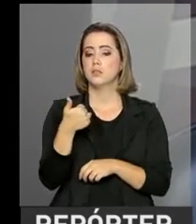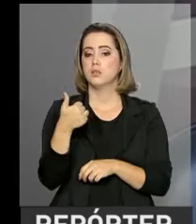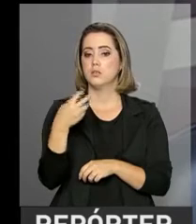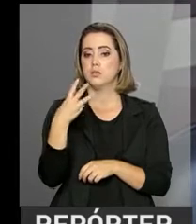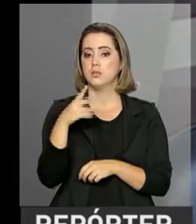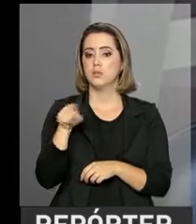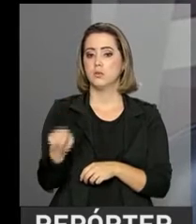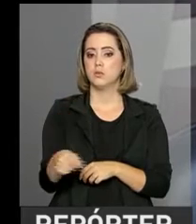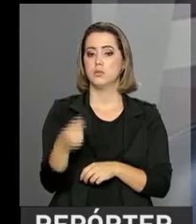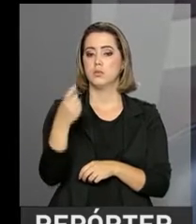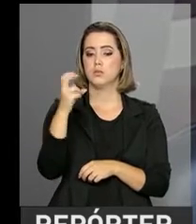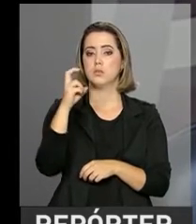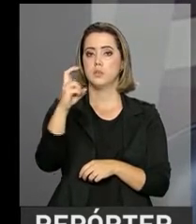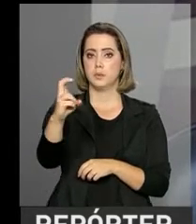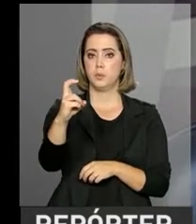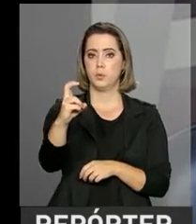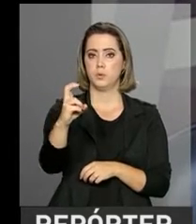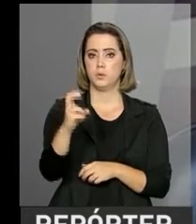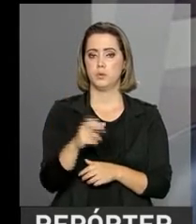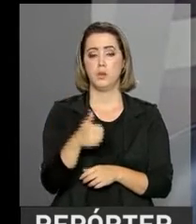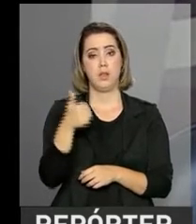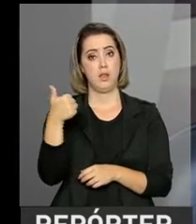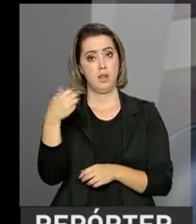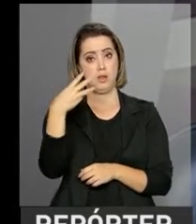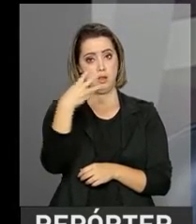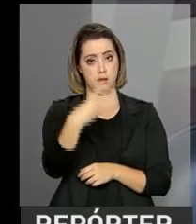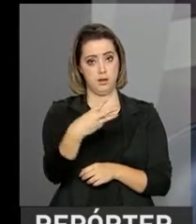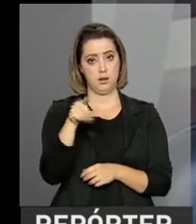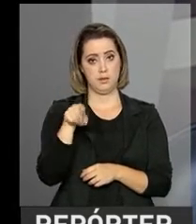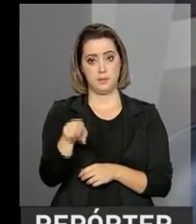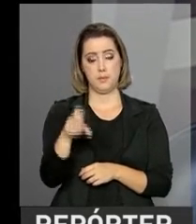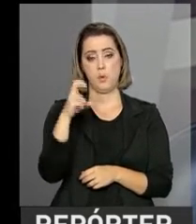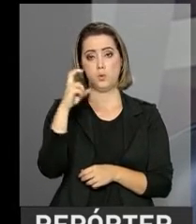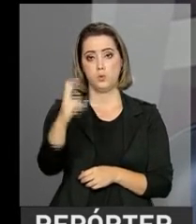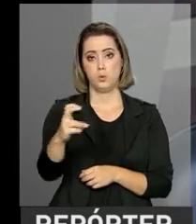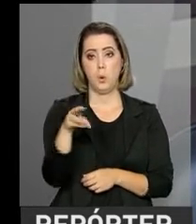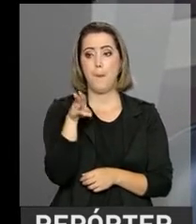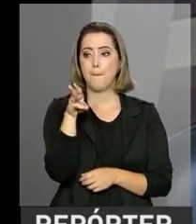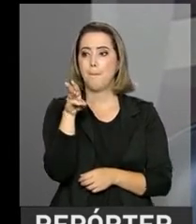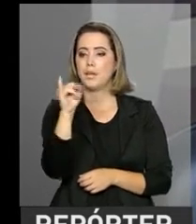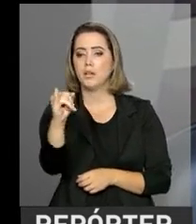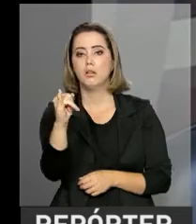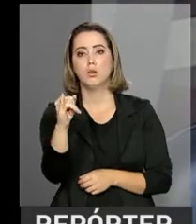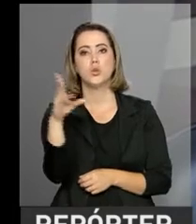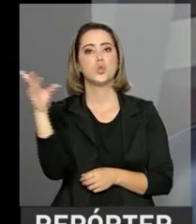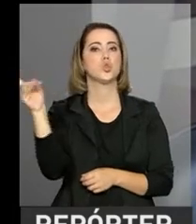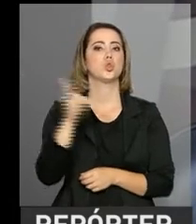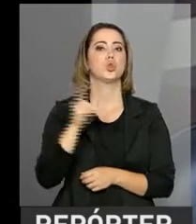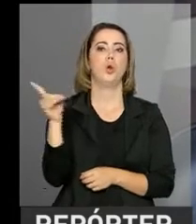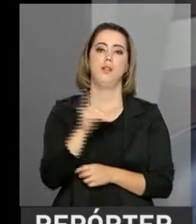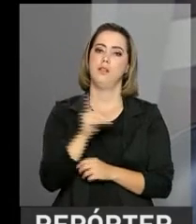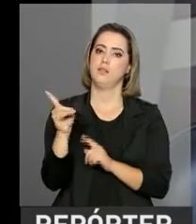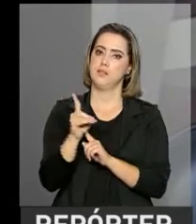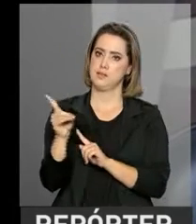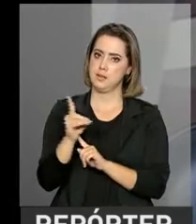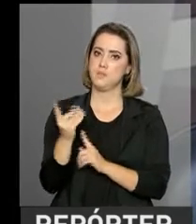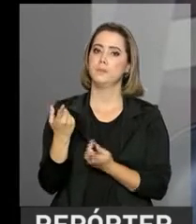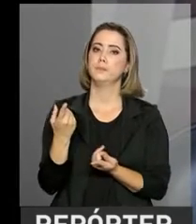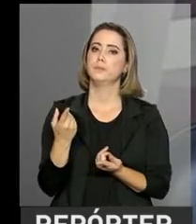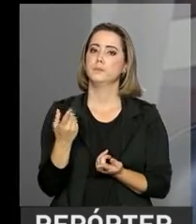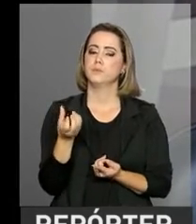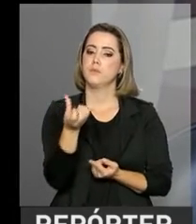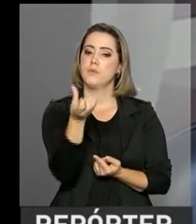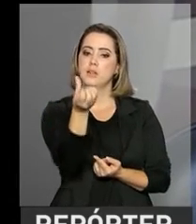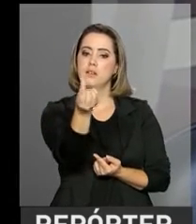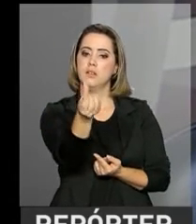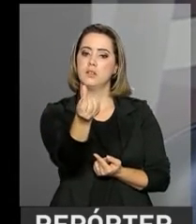13,5 bilhões de dólares, 6